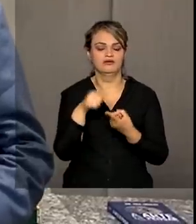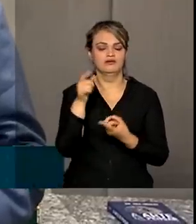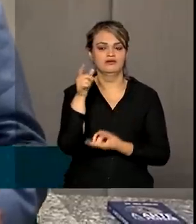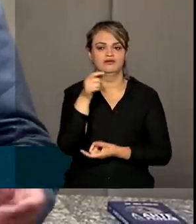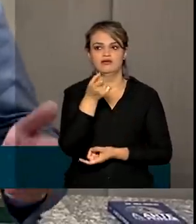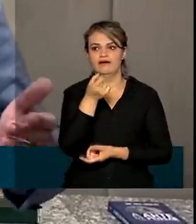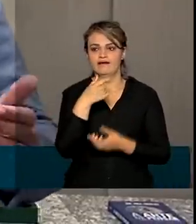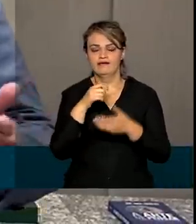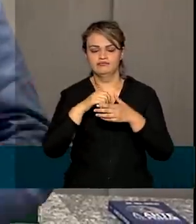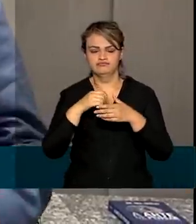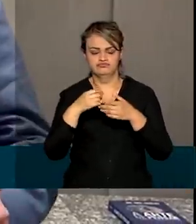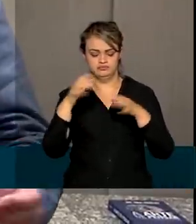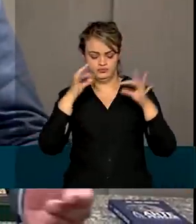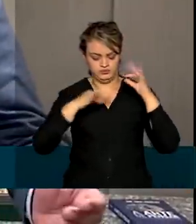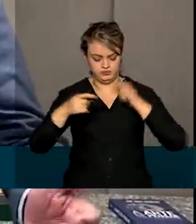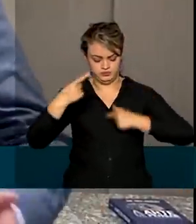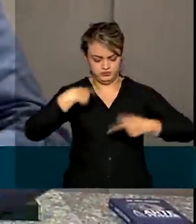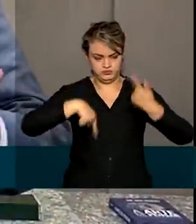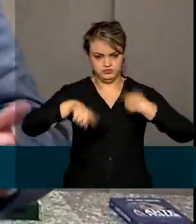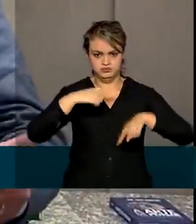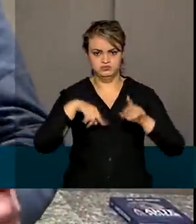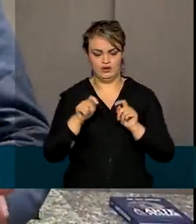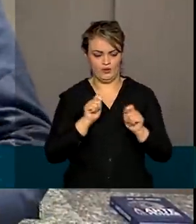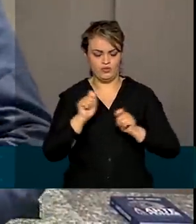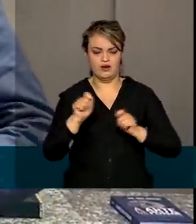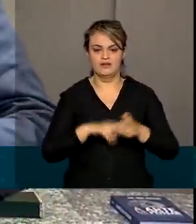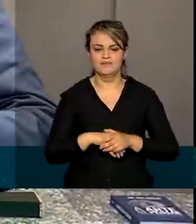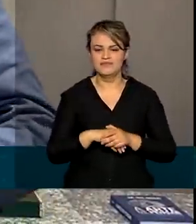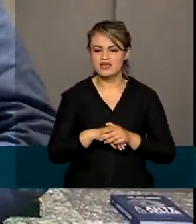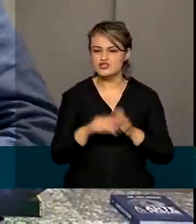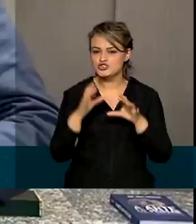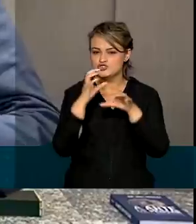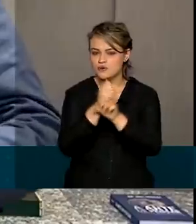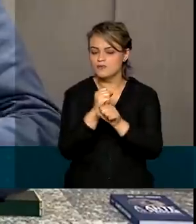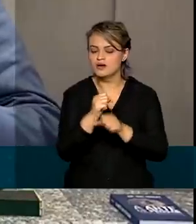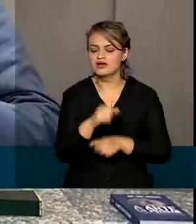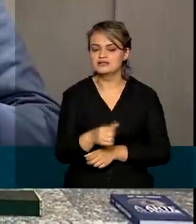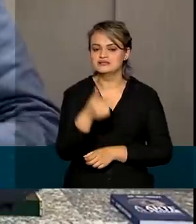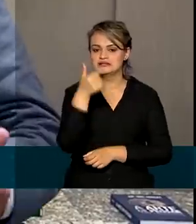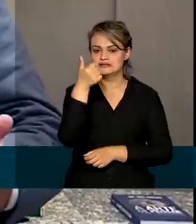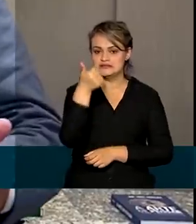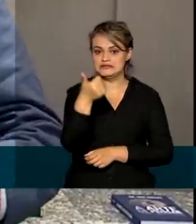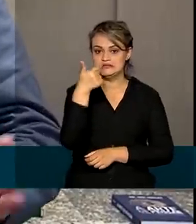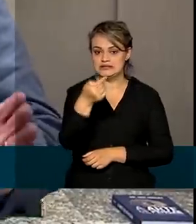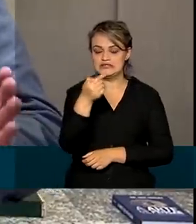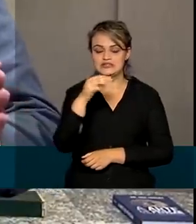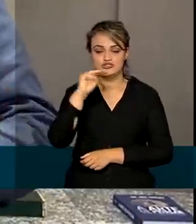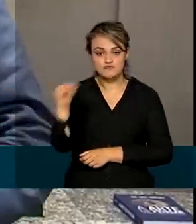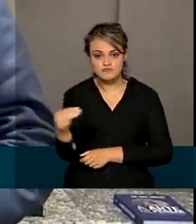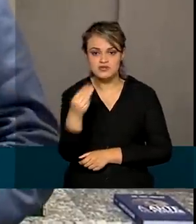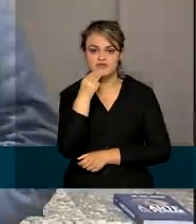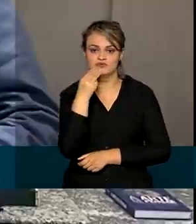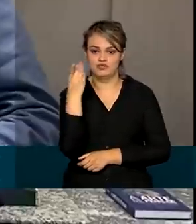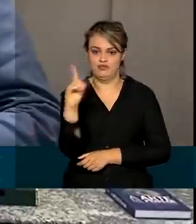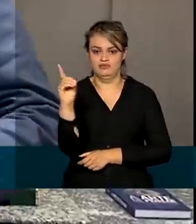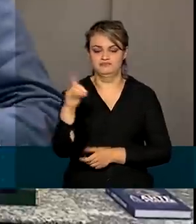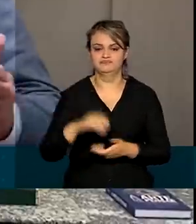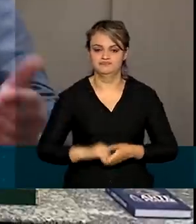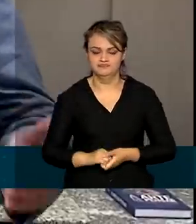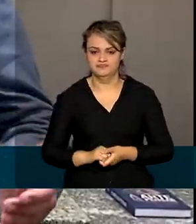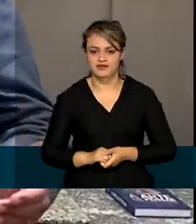bloqueadores neuromusculares. Um investimento total de 17 milhões de dólares.